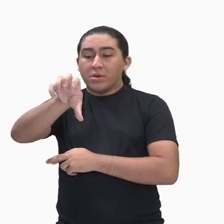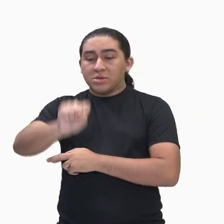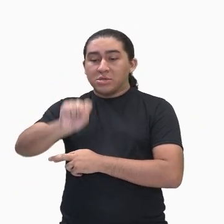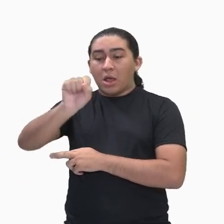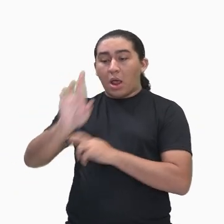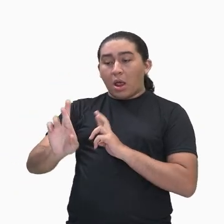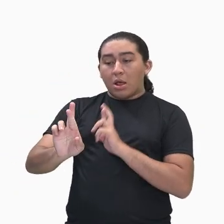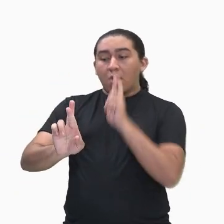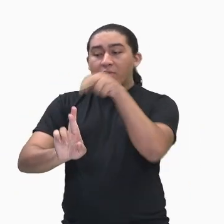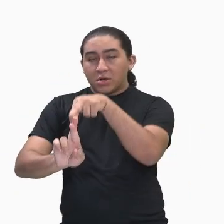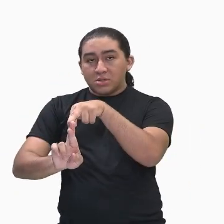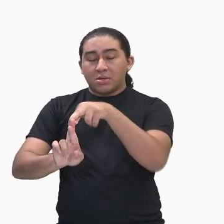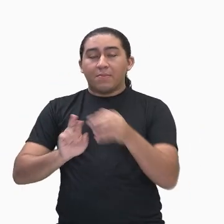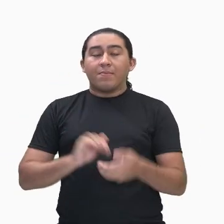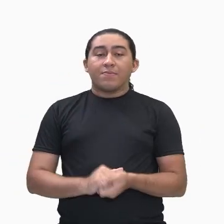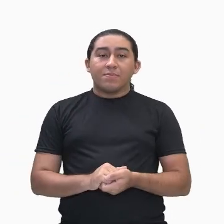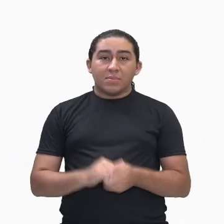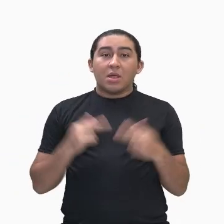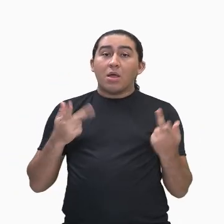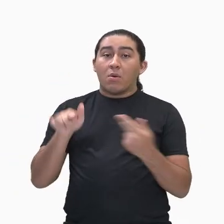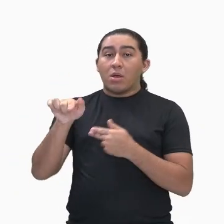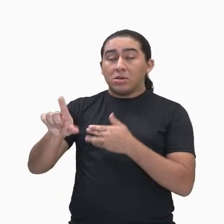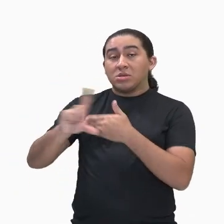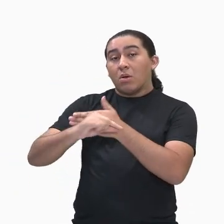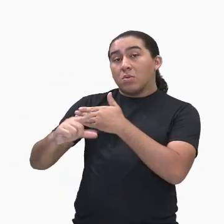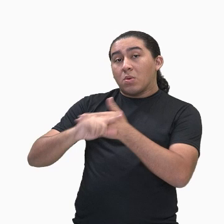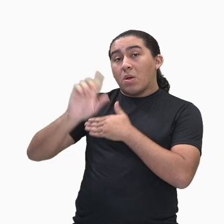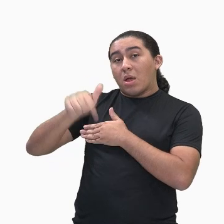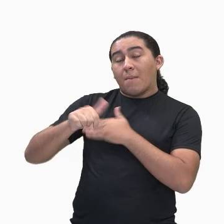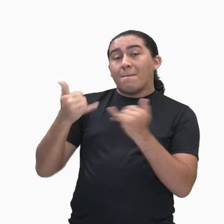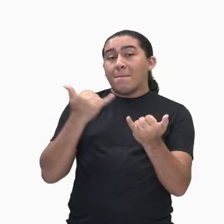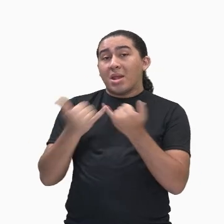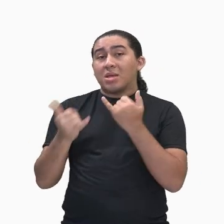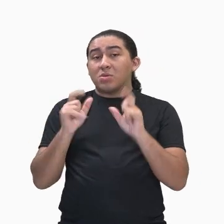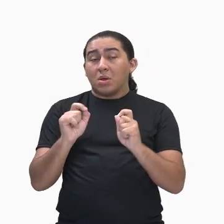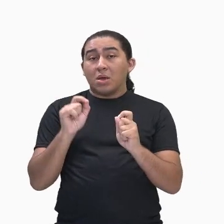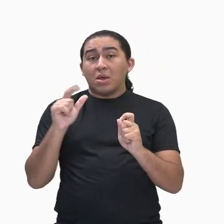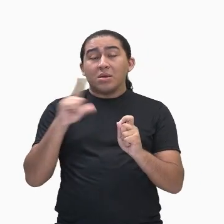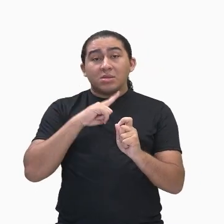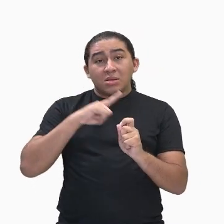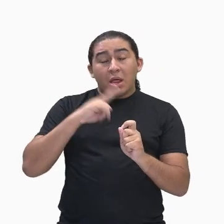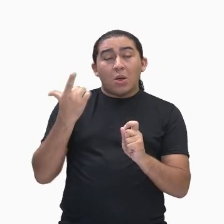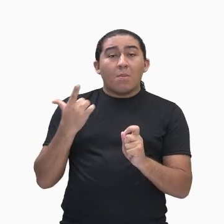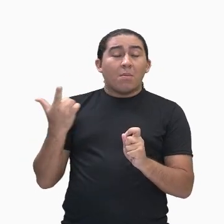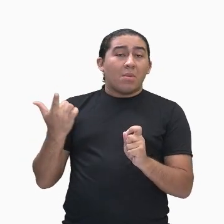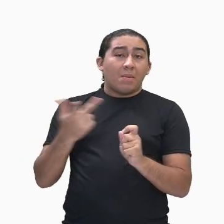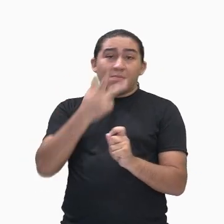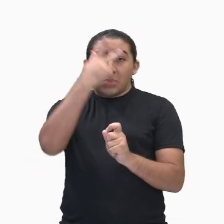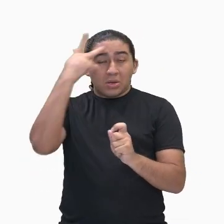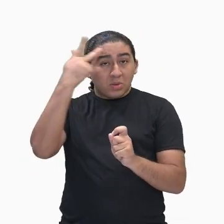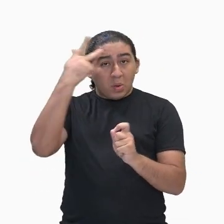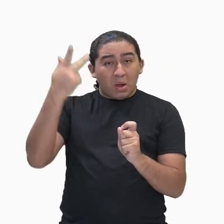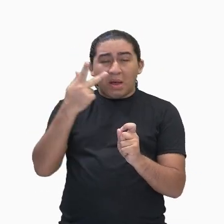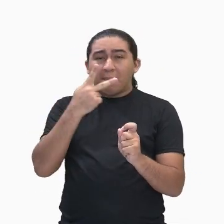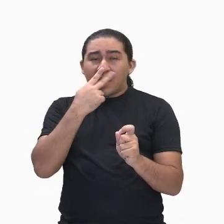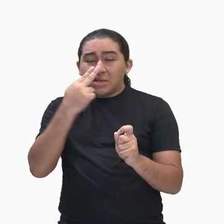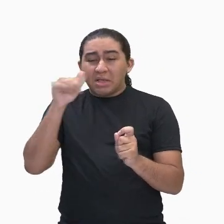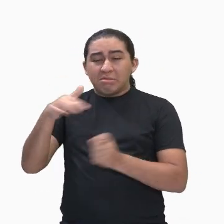escritor de Os Lusíadas fosse uma espécie de mestre para o eu lírico desse poema,